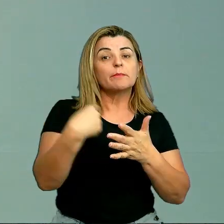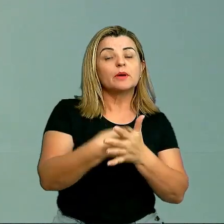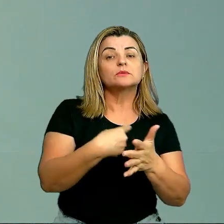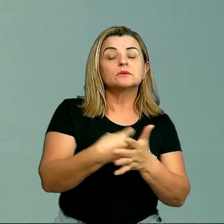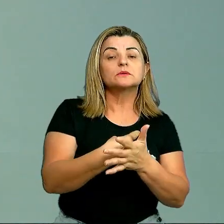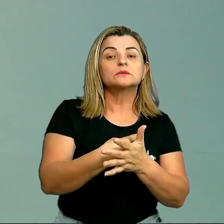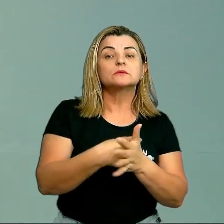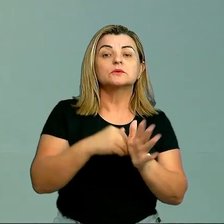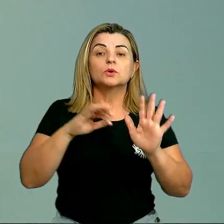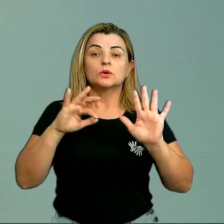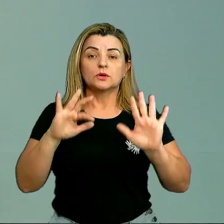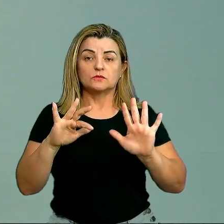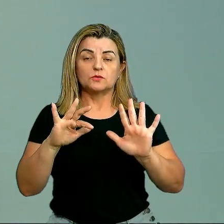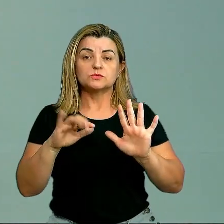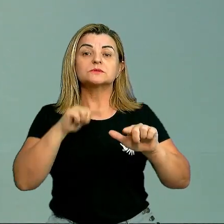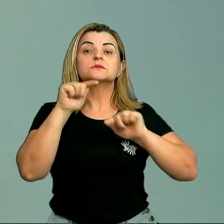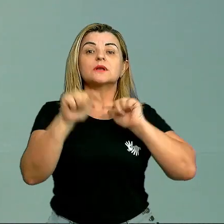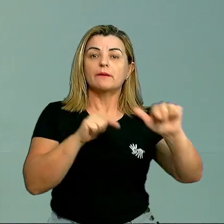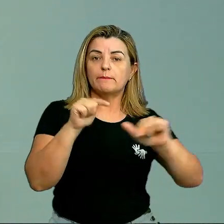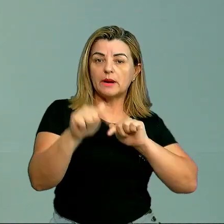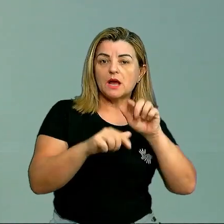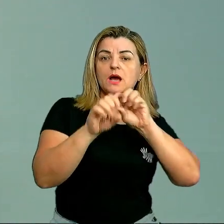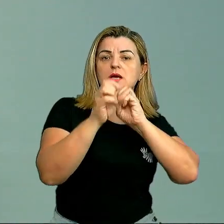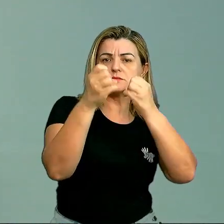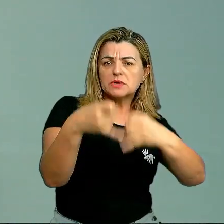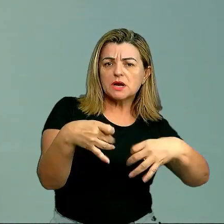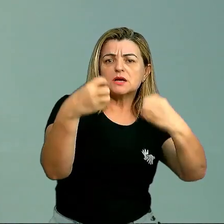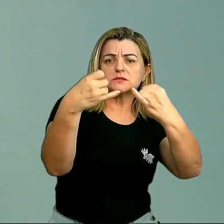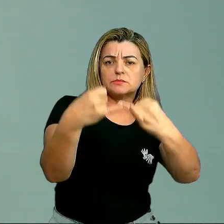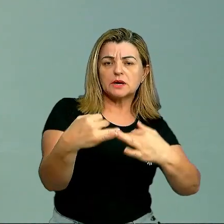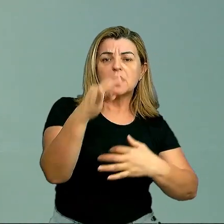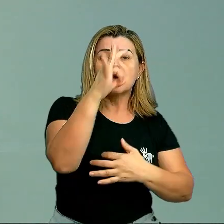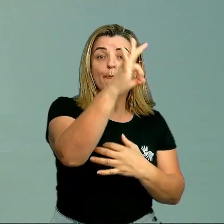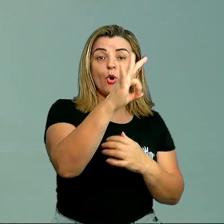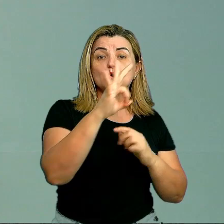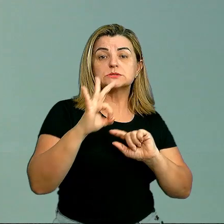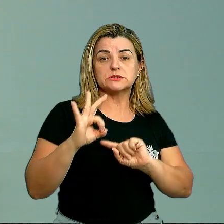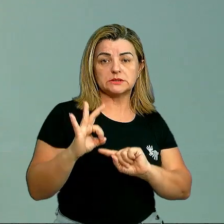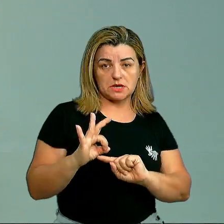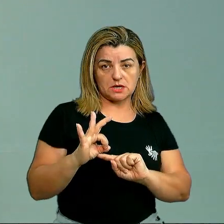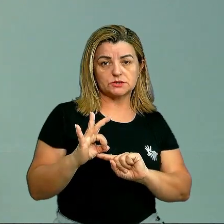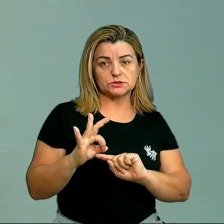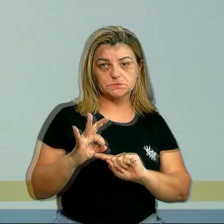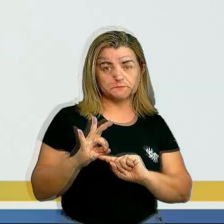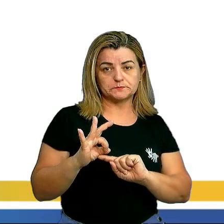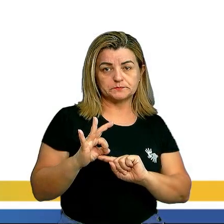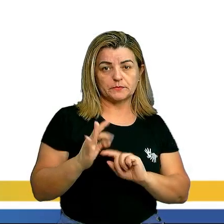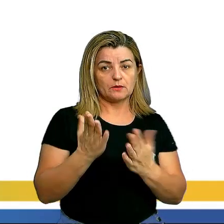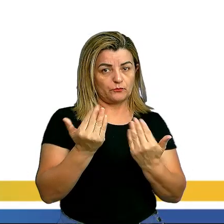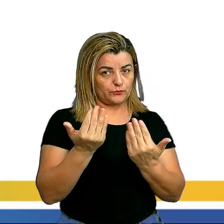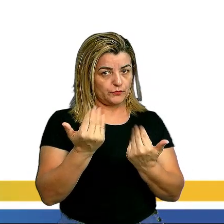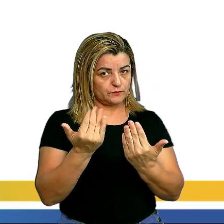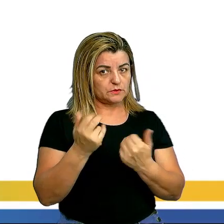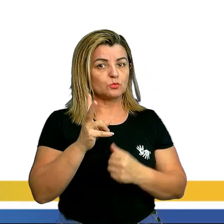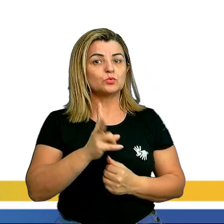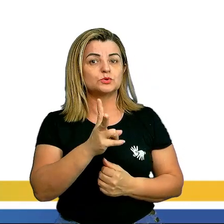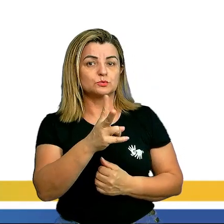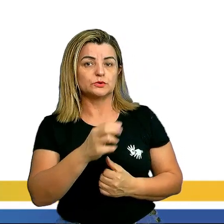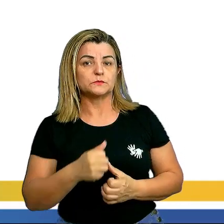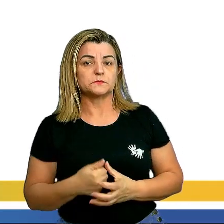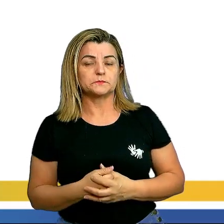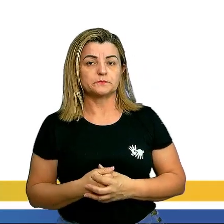nós vamos trabalhar porcentagem. Então aí vai ver quanto vai dar. Tudo bem? Então vamos lá. Continuando.